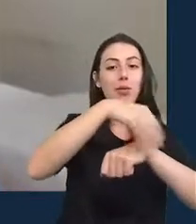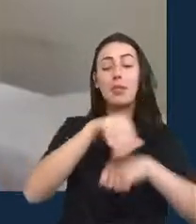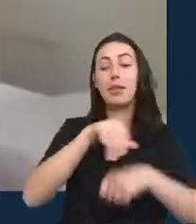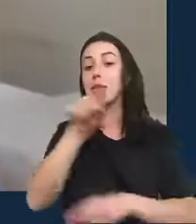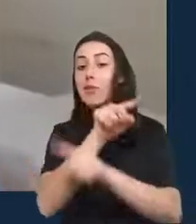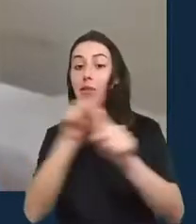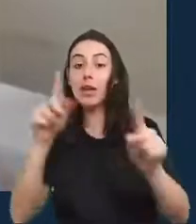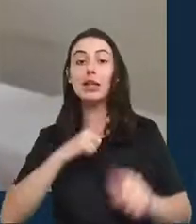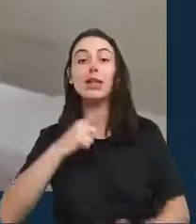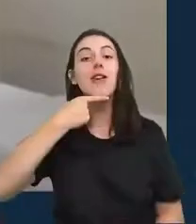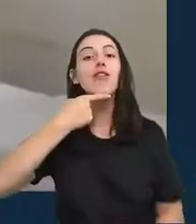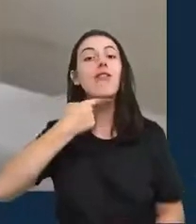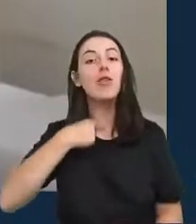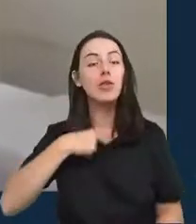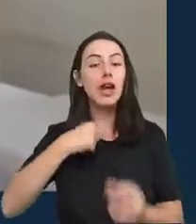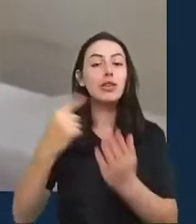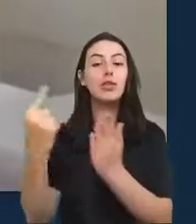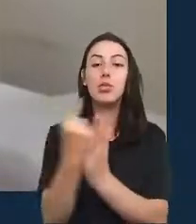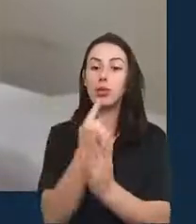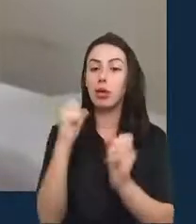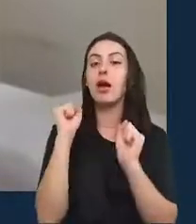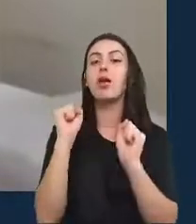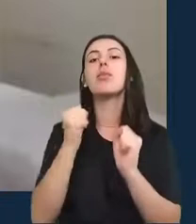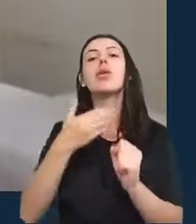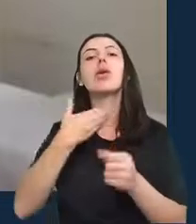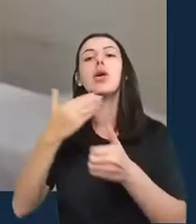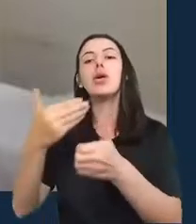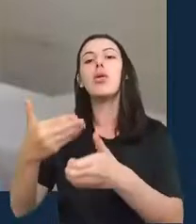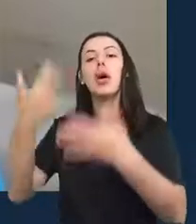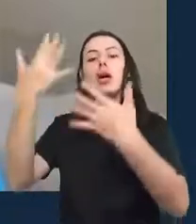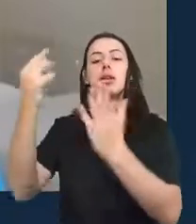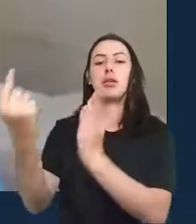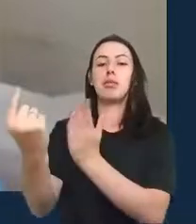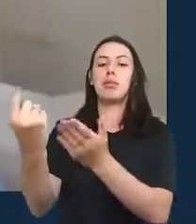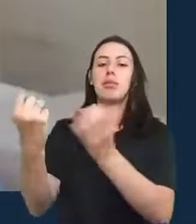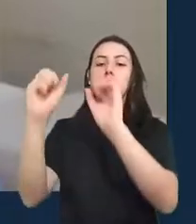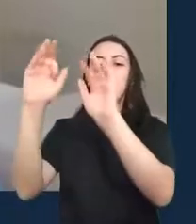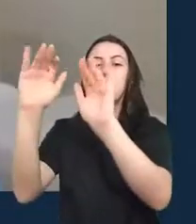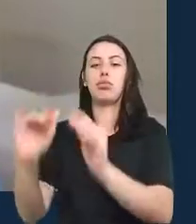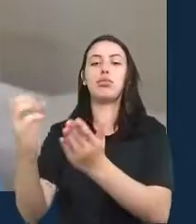da transmissão no YouTube. Desejo um bom evento a todos e a todas.